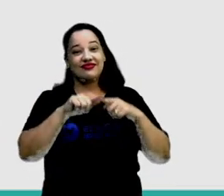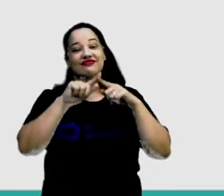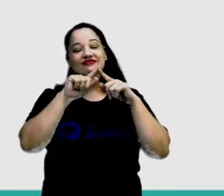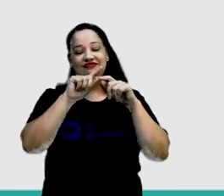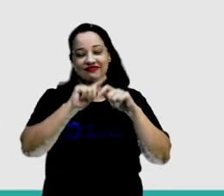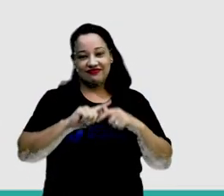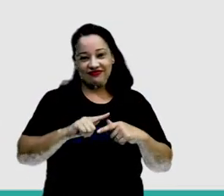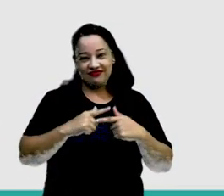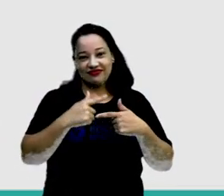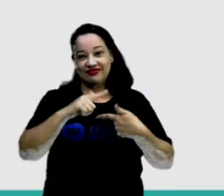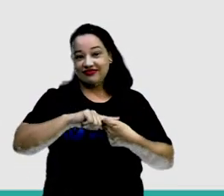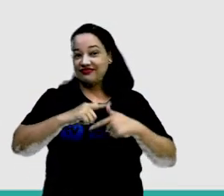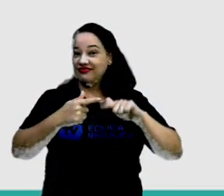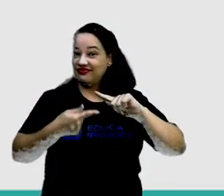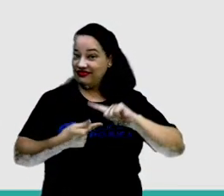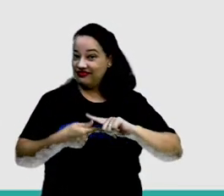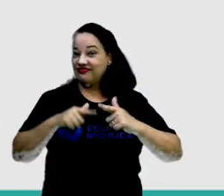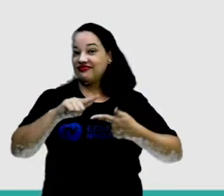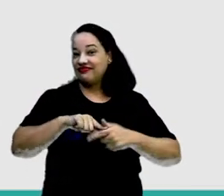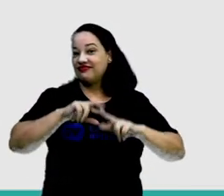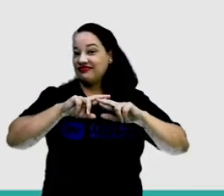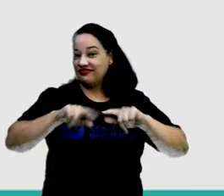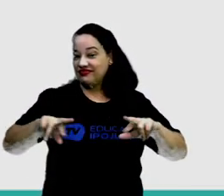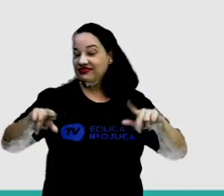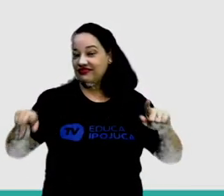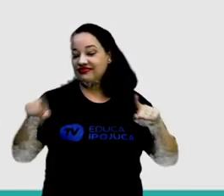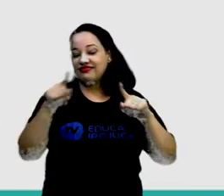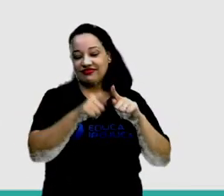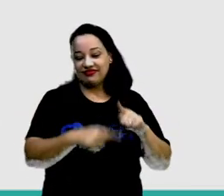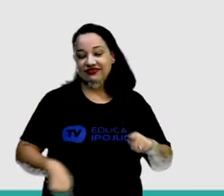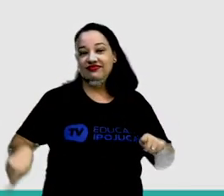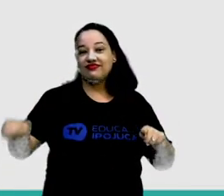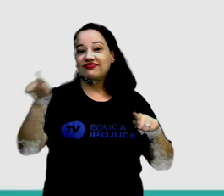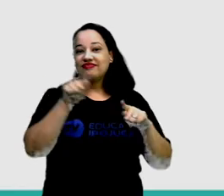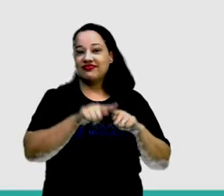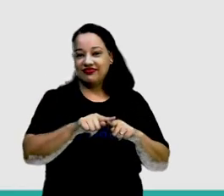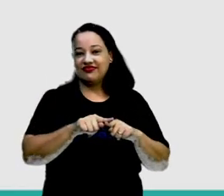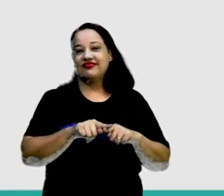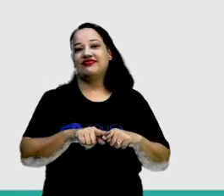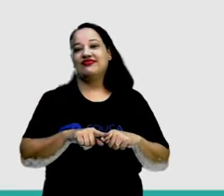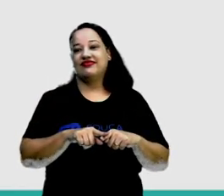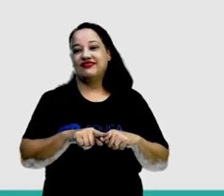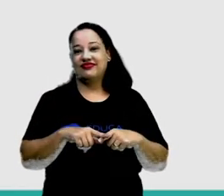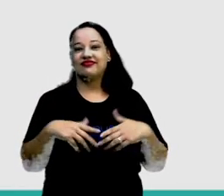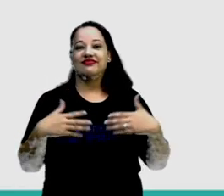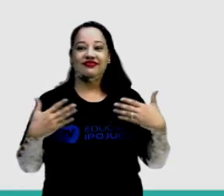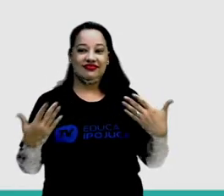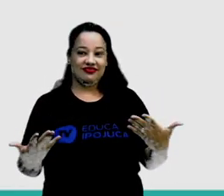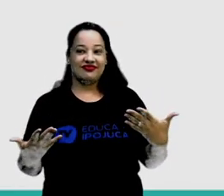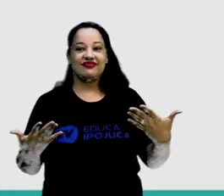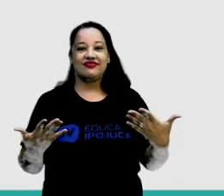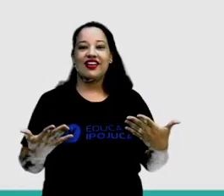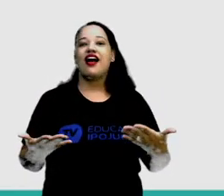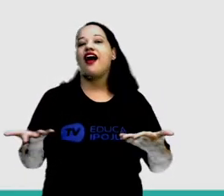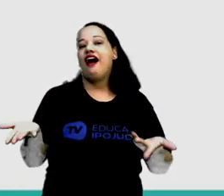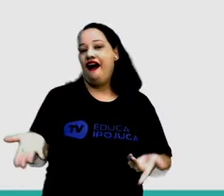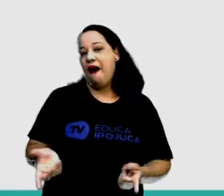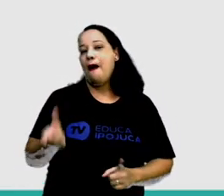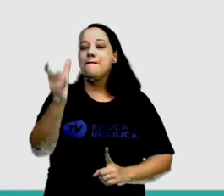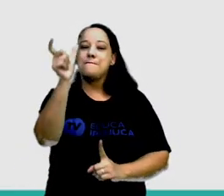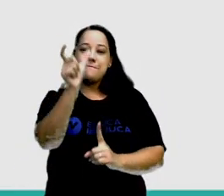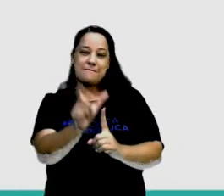e também sobre o círculo, que foi o personagem